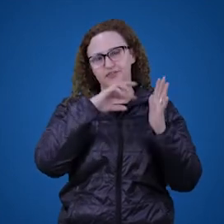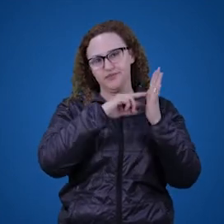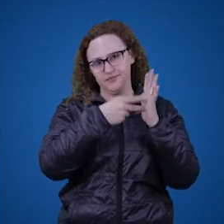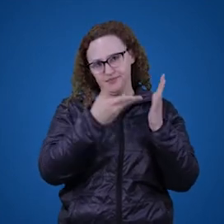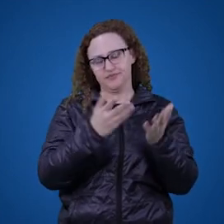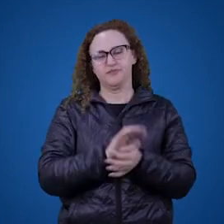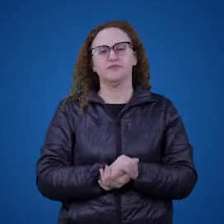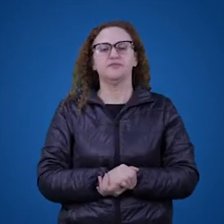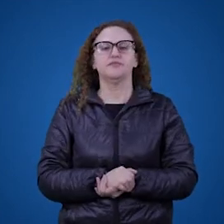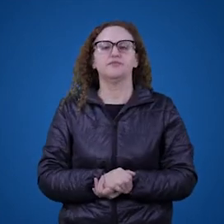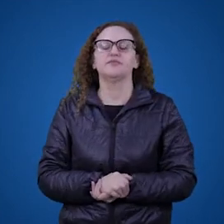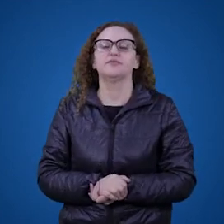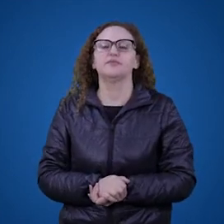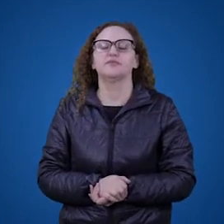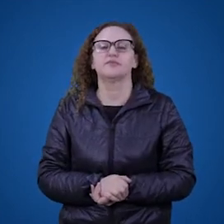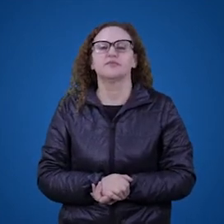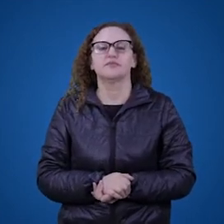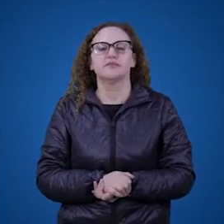significado.